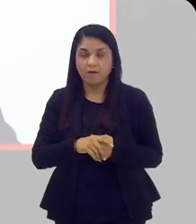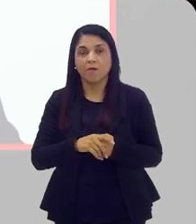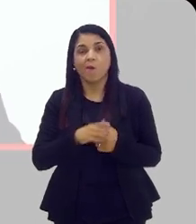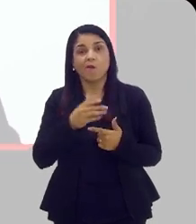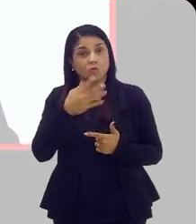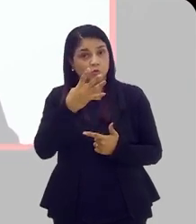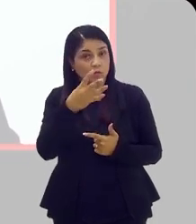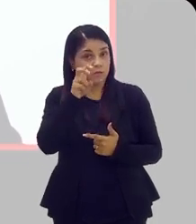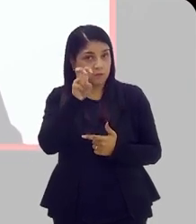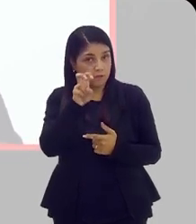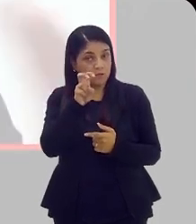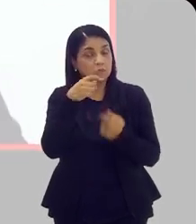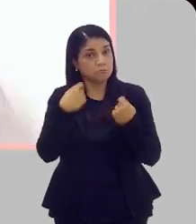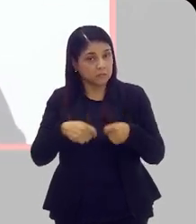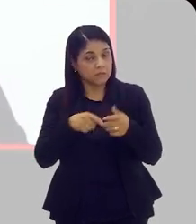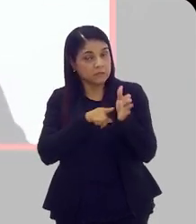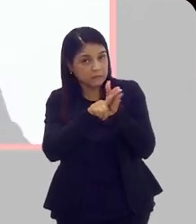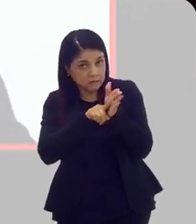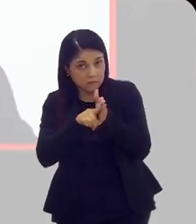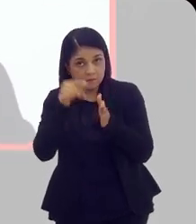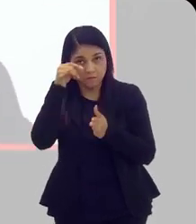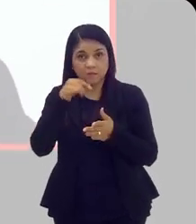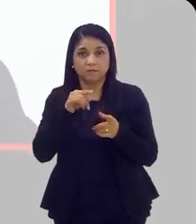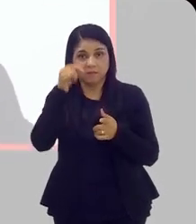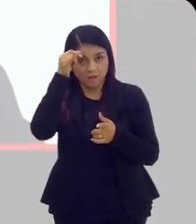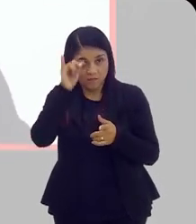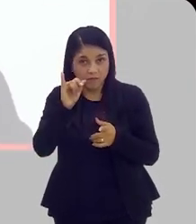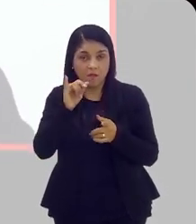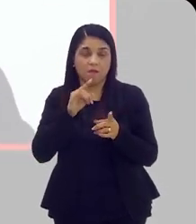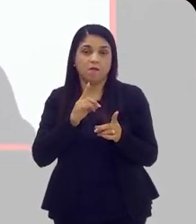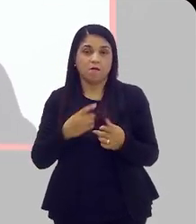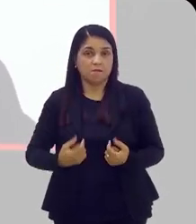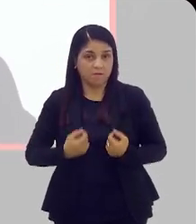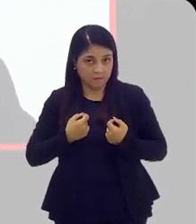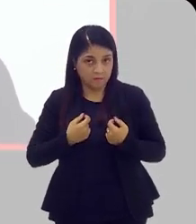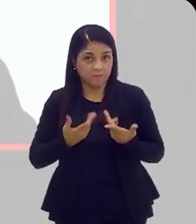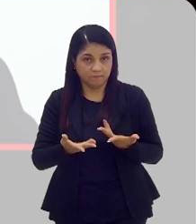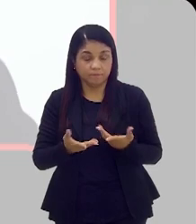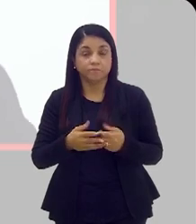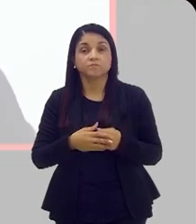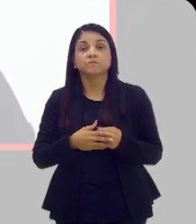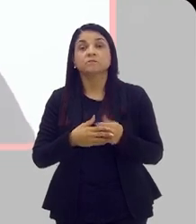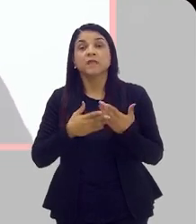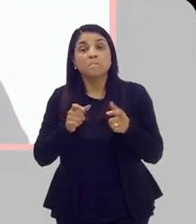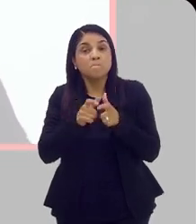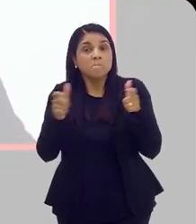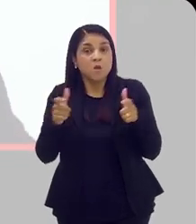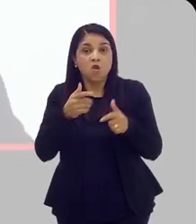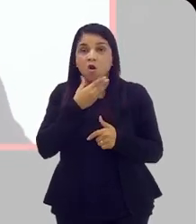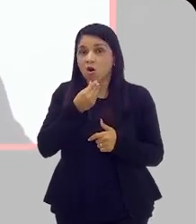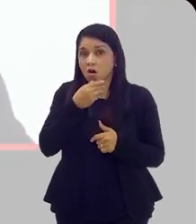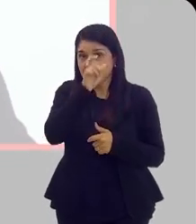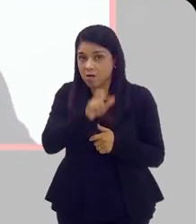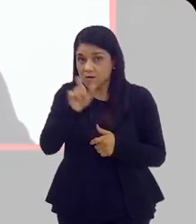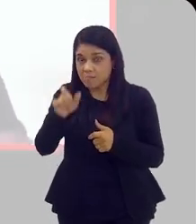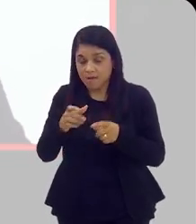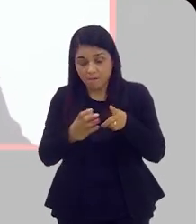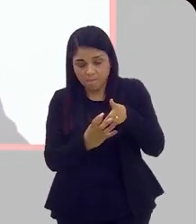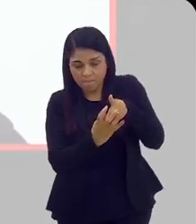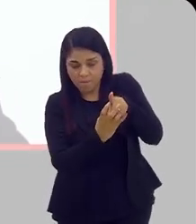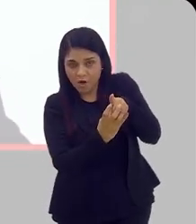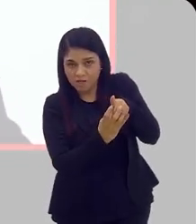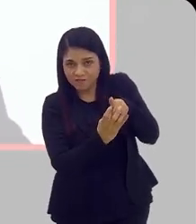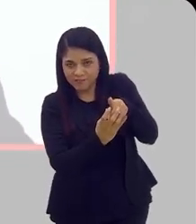esse a gente começa aos 45. E mais ou menos nessa idade, acontece um negócio com a maioria dos homens que a próstata